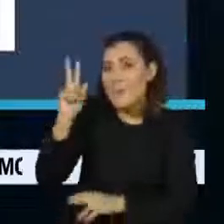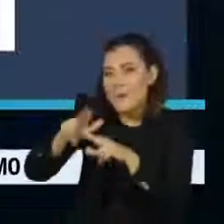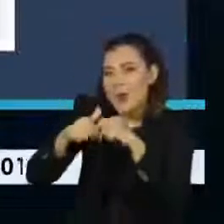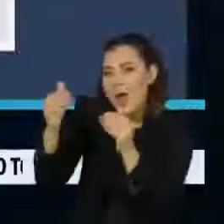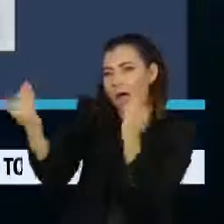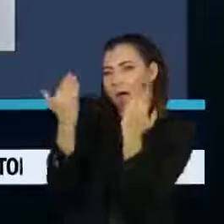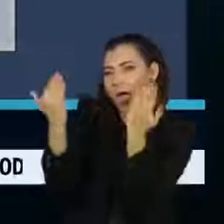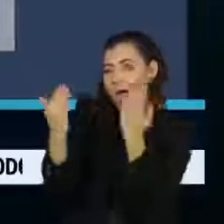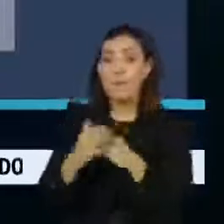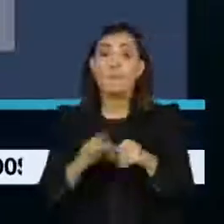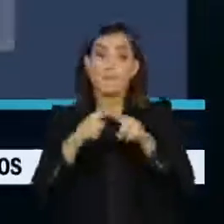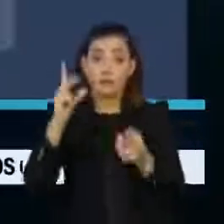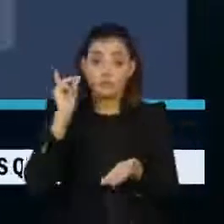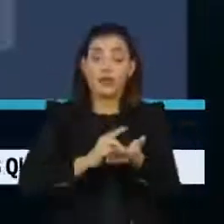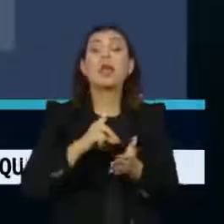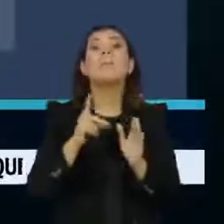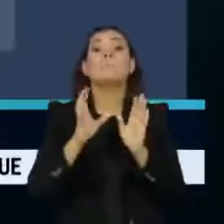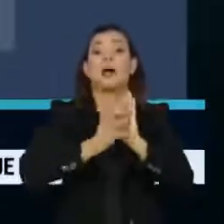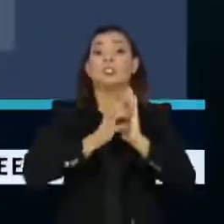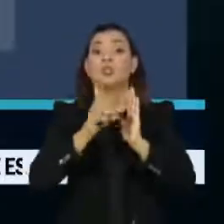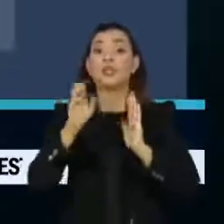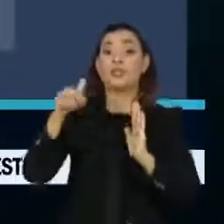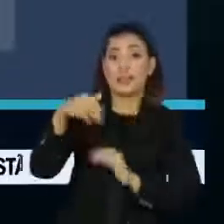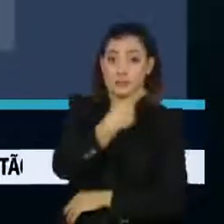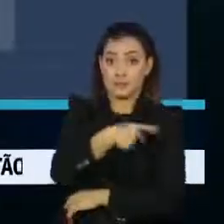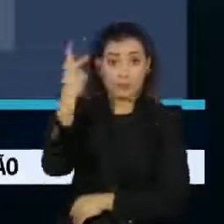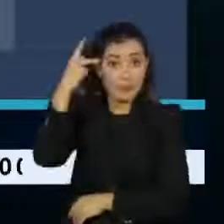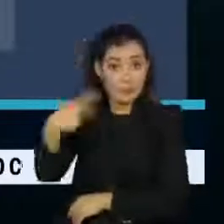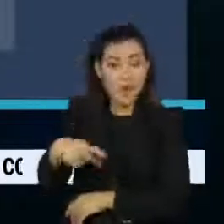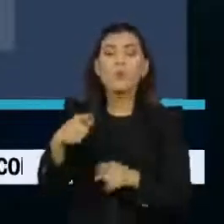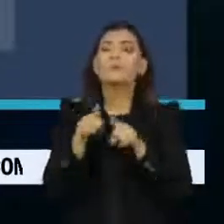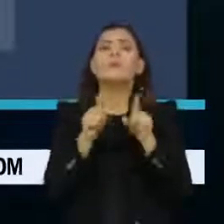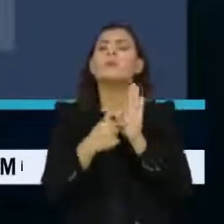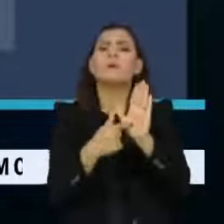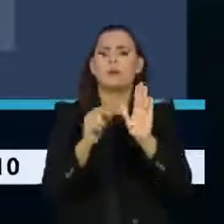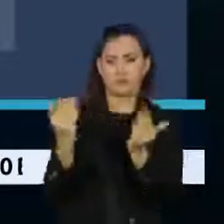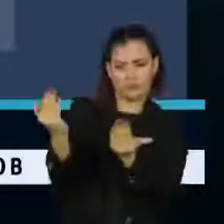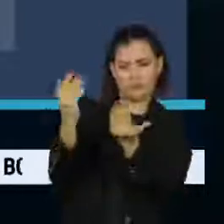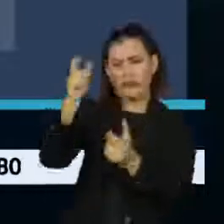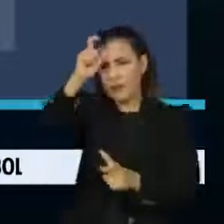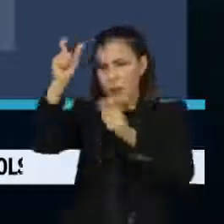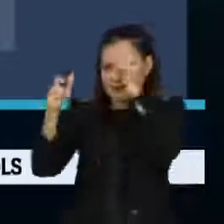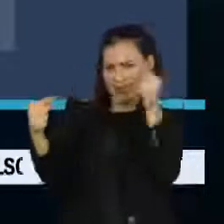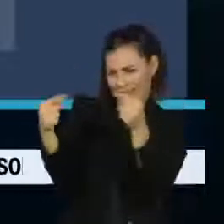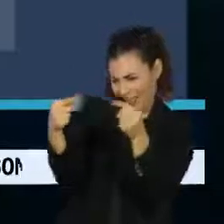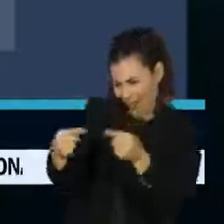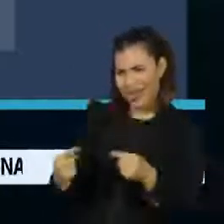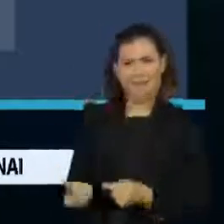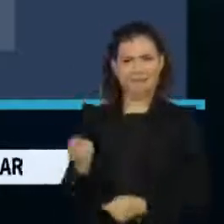Kim Kataguiri, do DEM de São Paulo, o governo está cheio de coincidências quando os filhos do presidente aparecem com problemas.